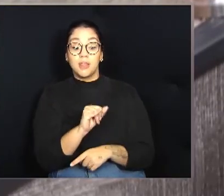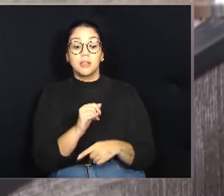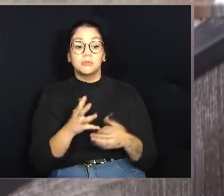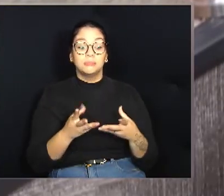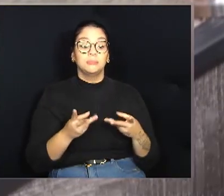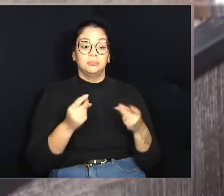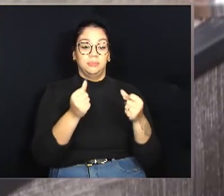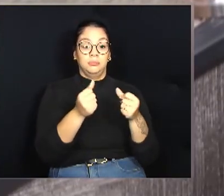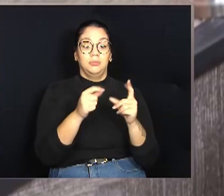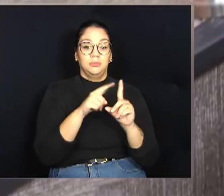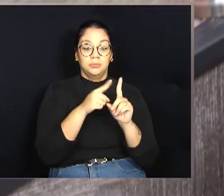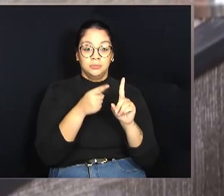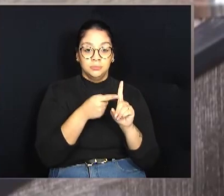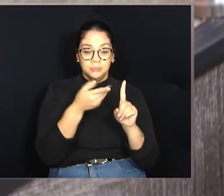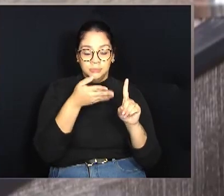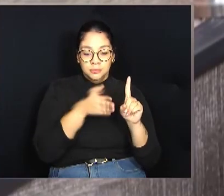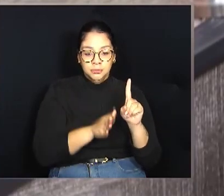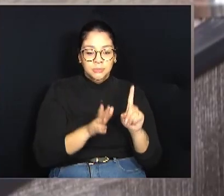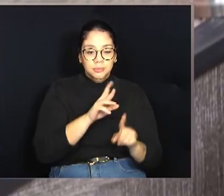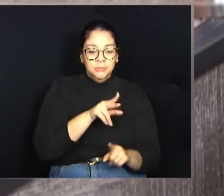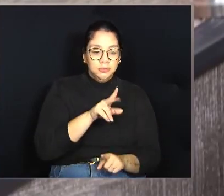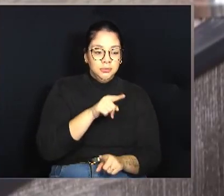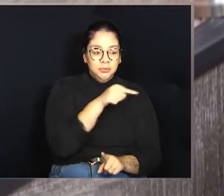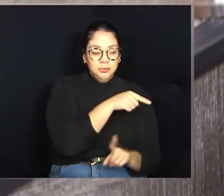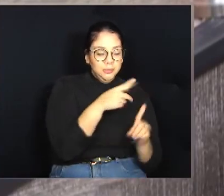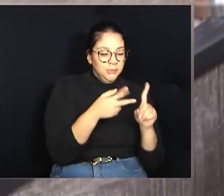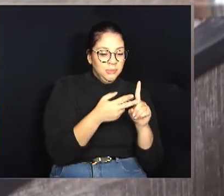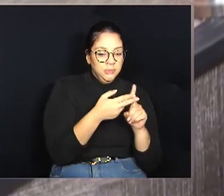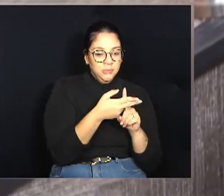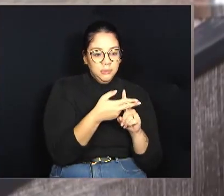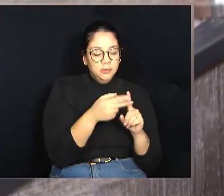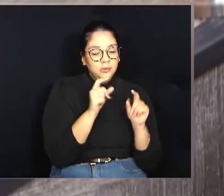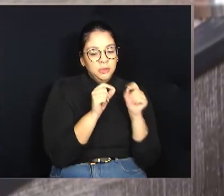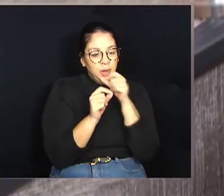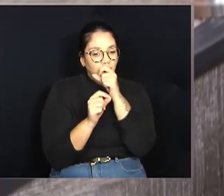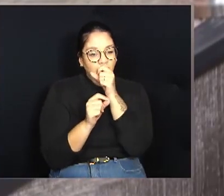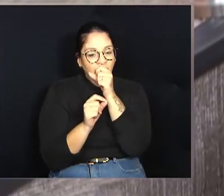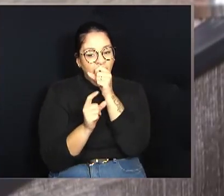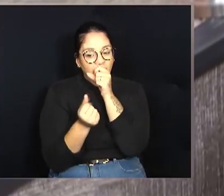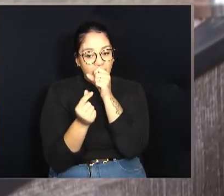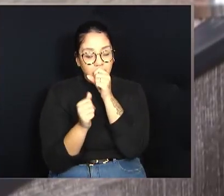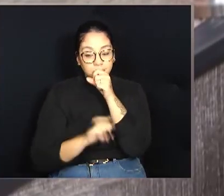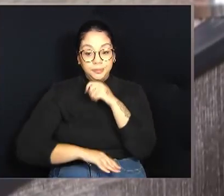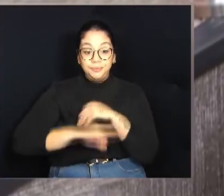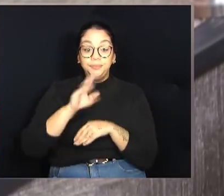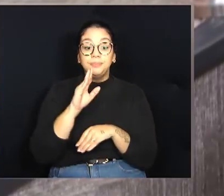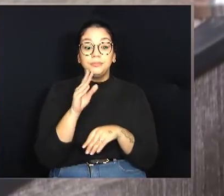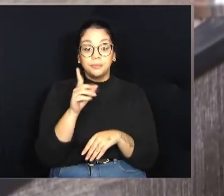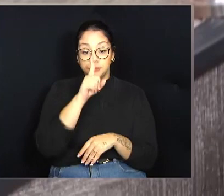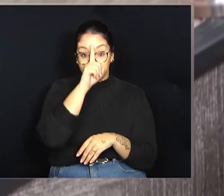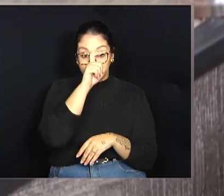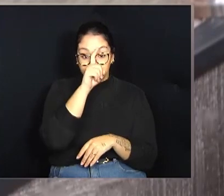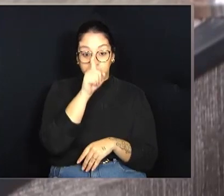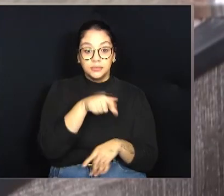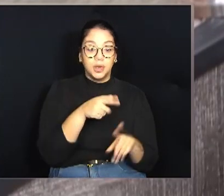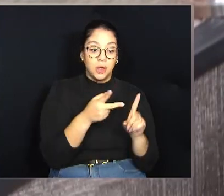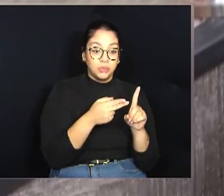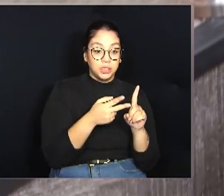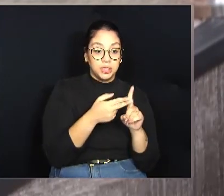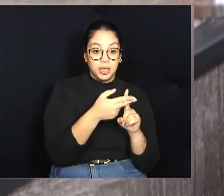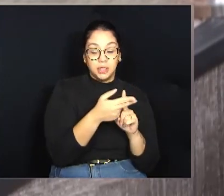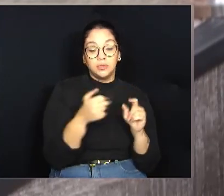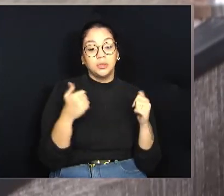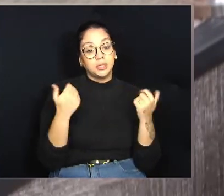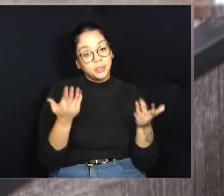o parto normal e não o parto cesárea. E o que dá mais dinheiro aos hospitais é a cesariana. Então,